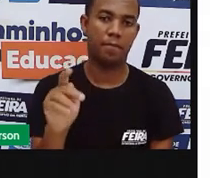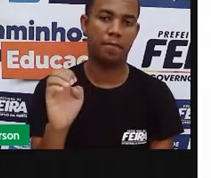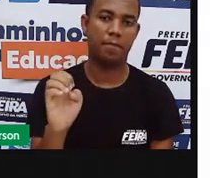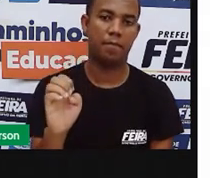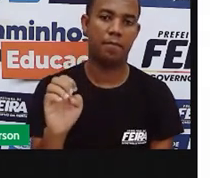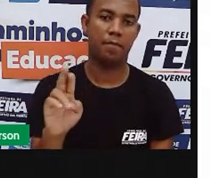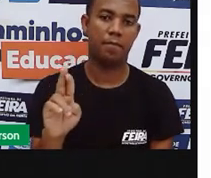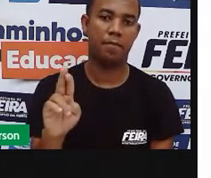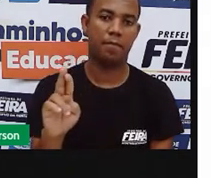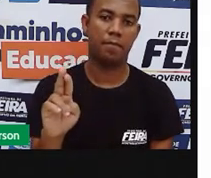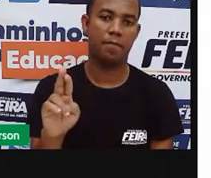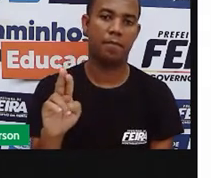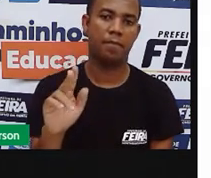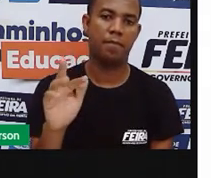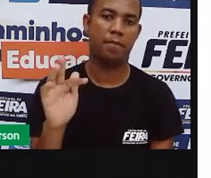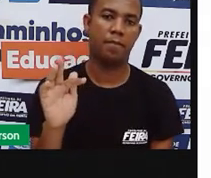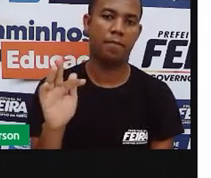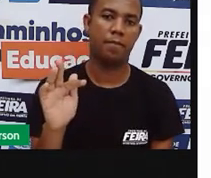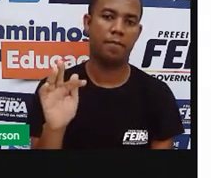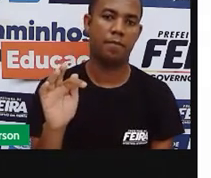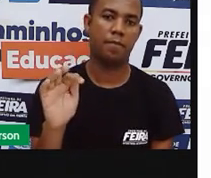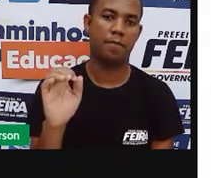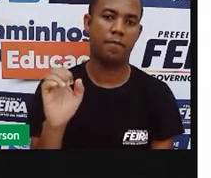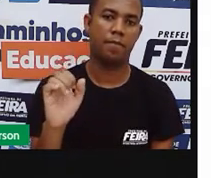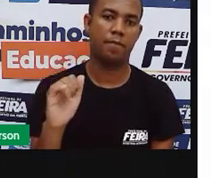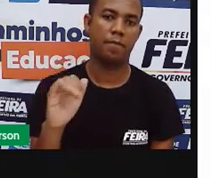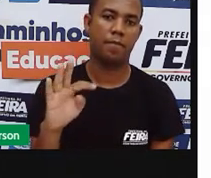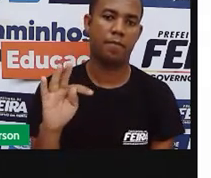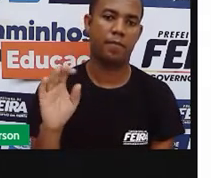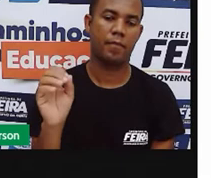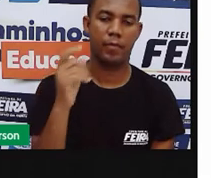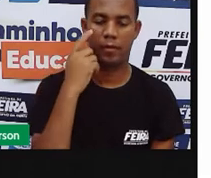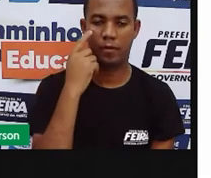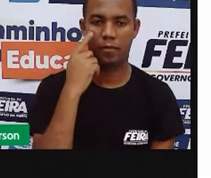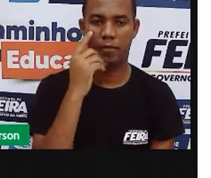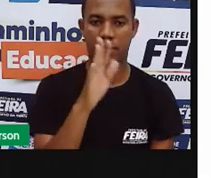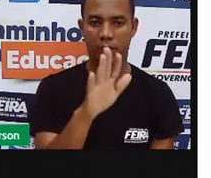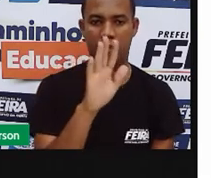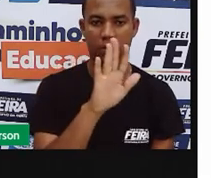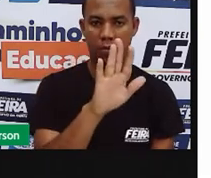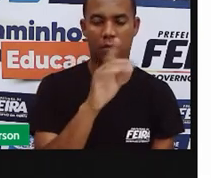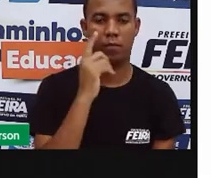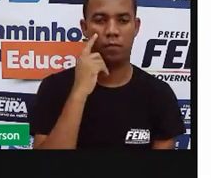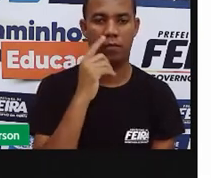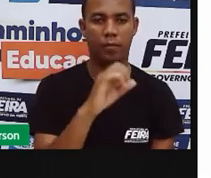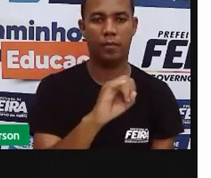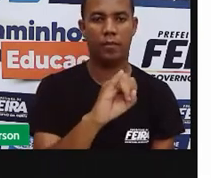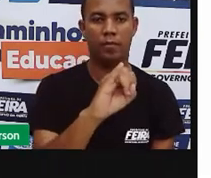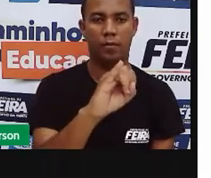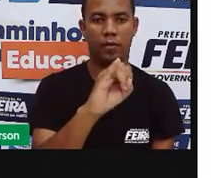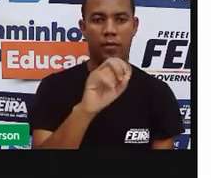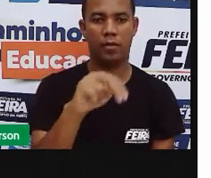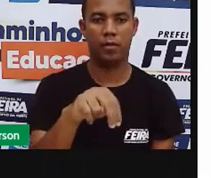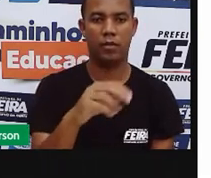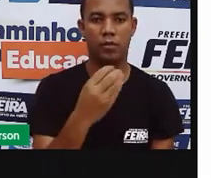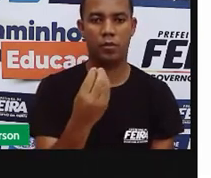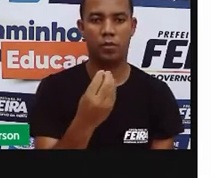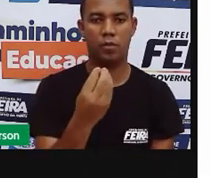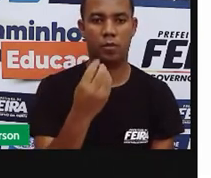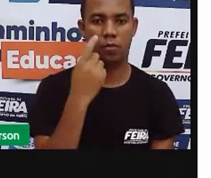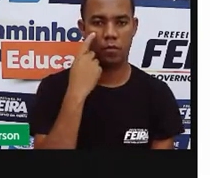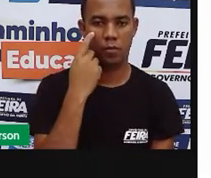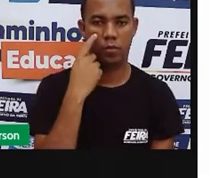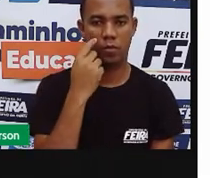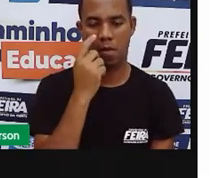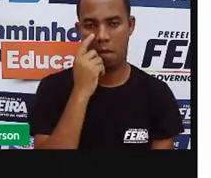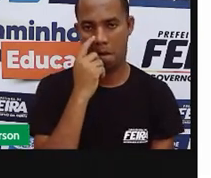perfeito o P também é. Só que perfeito começa com a letra P de